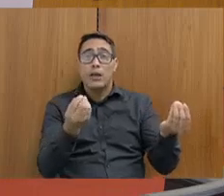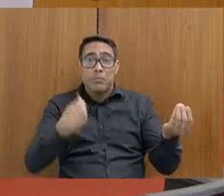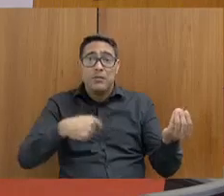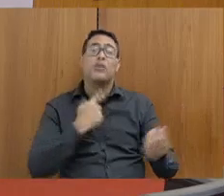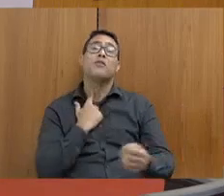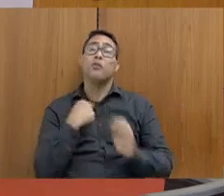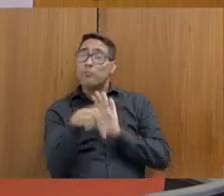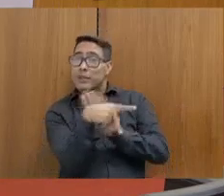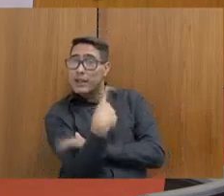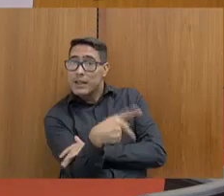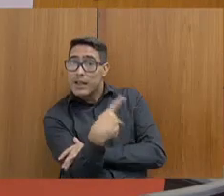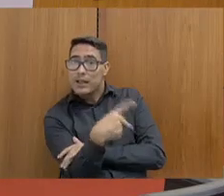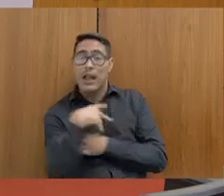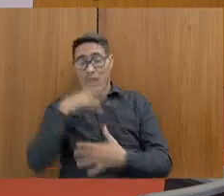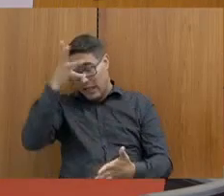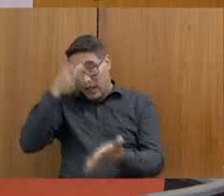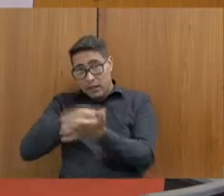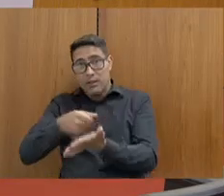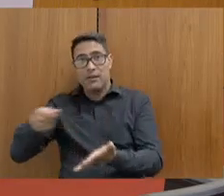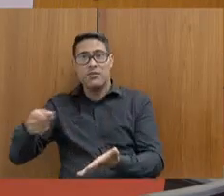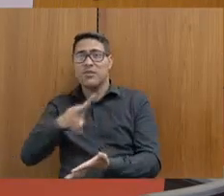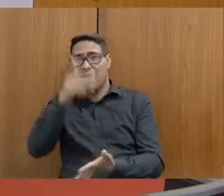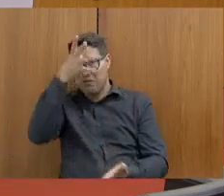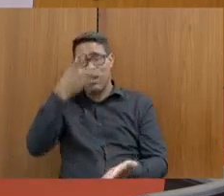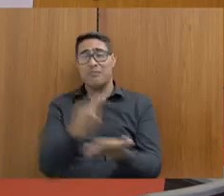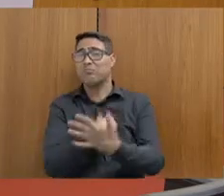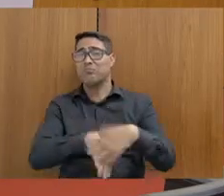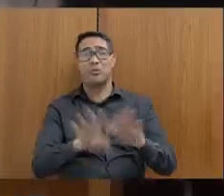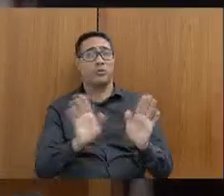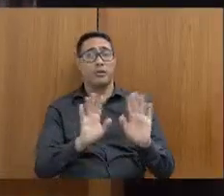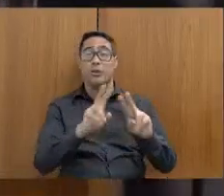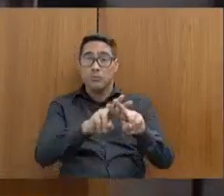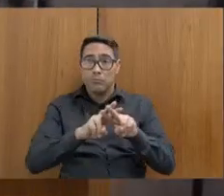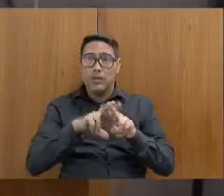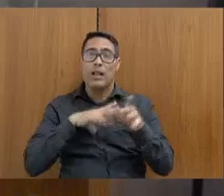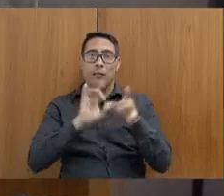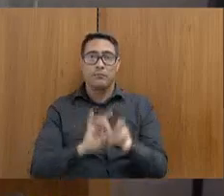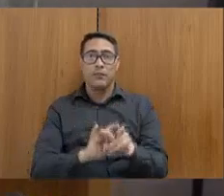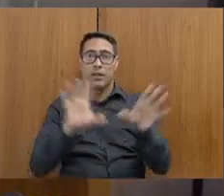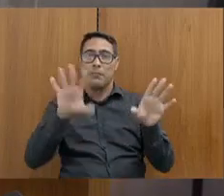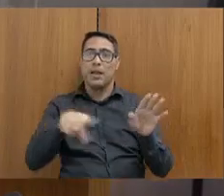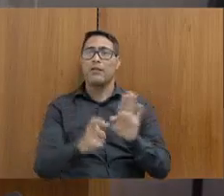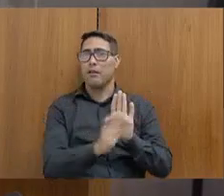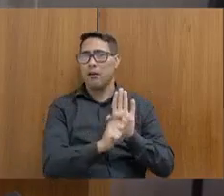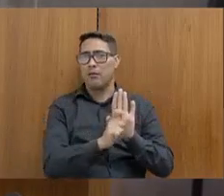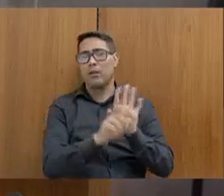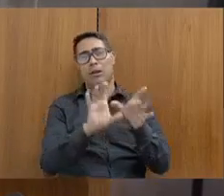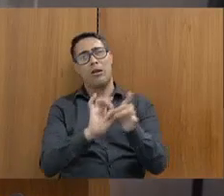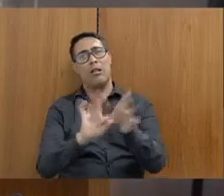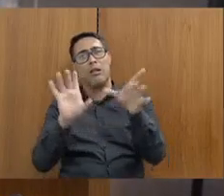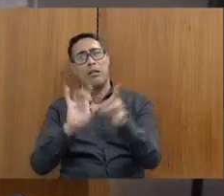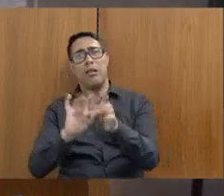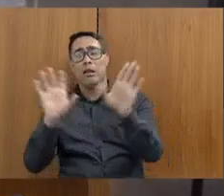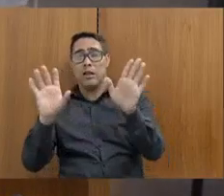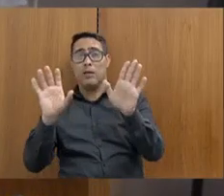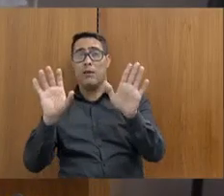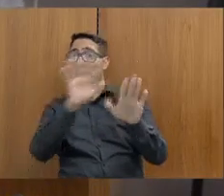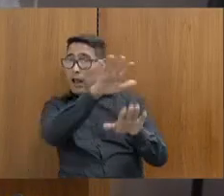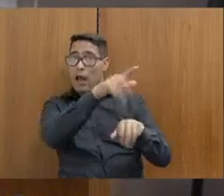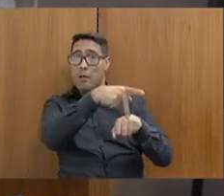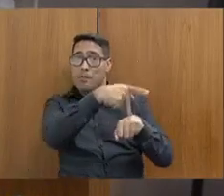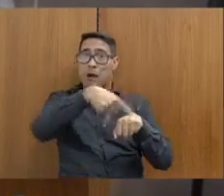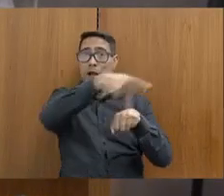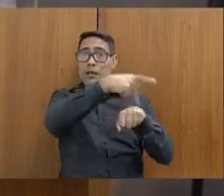isso aconteça. Isso é ridículo, isso não vai acontecer. Então, com a liberação das drogas, e o senhor falou uma coisa muito interessante, os países que liberam a